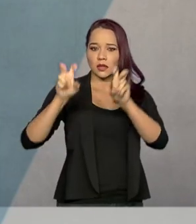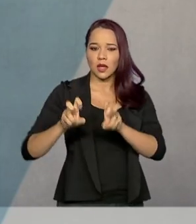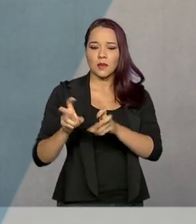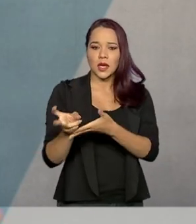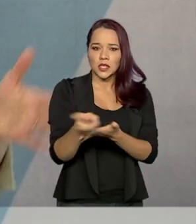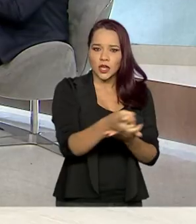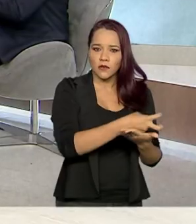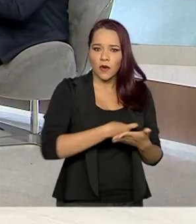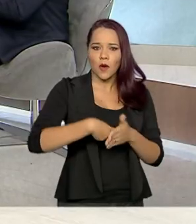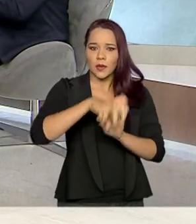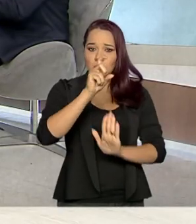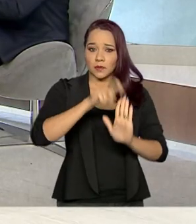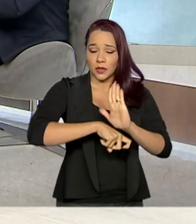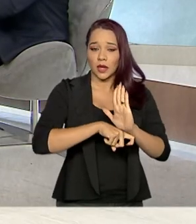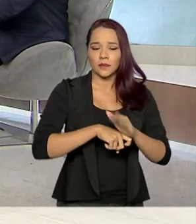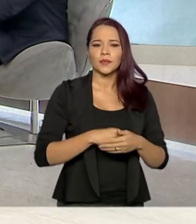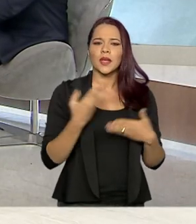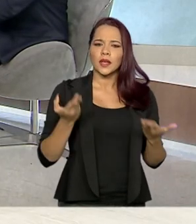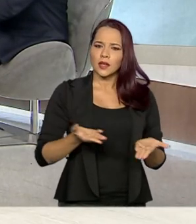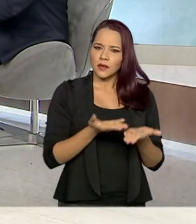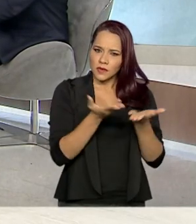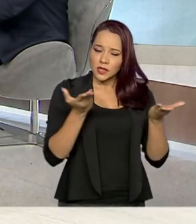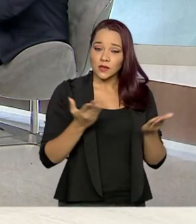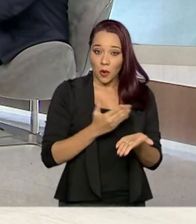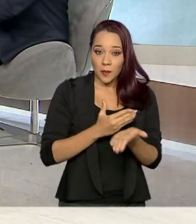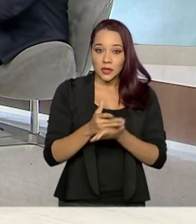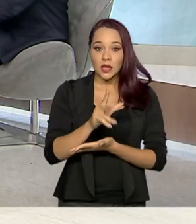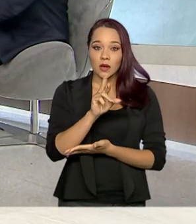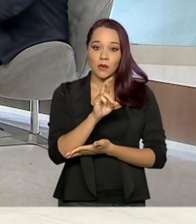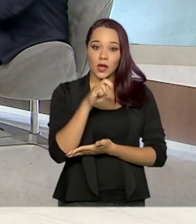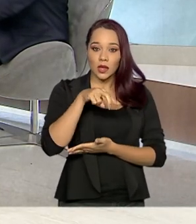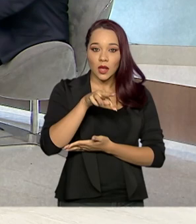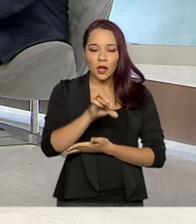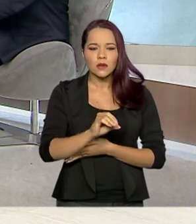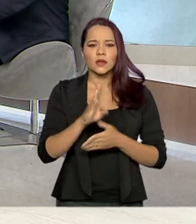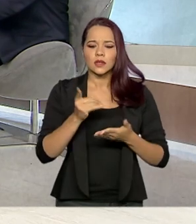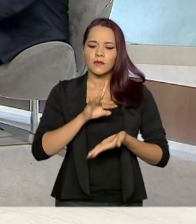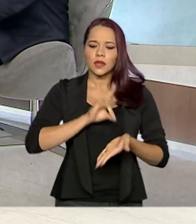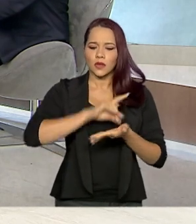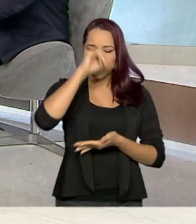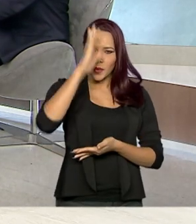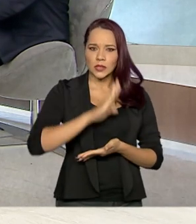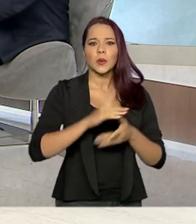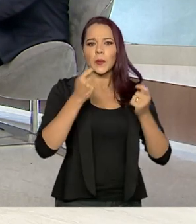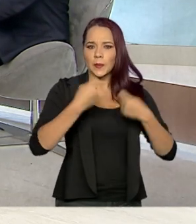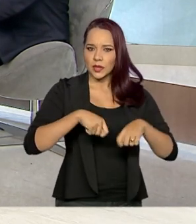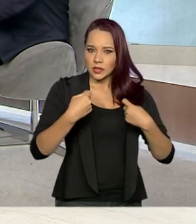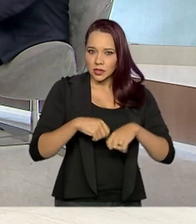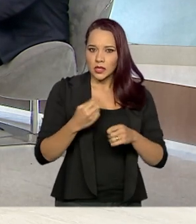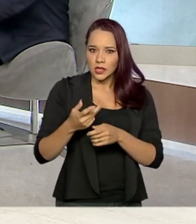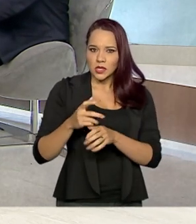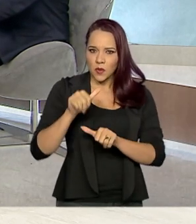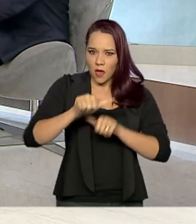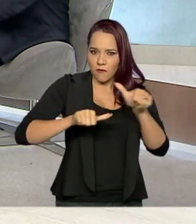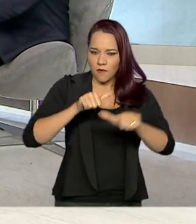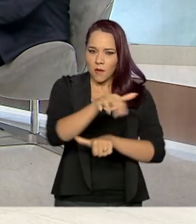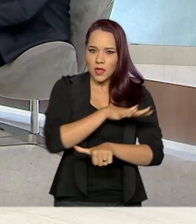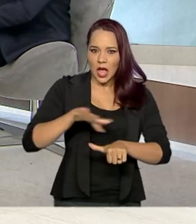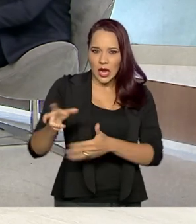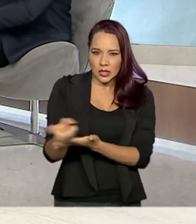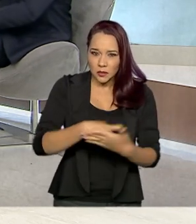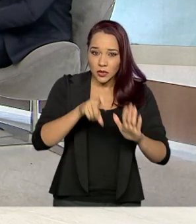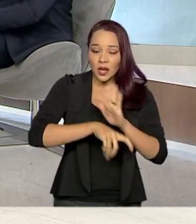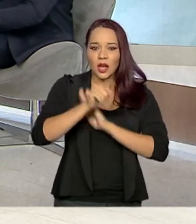tributos. E a gente queria ouvir de vocês, vou começar com o Renato, se realmente o Brasil precisa mesmo de uma reforma tributária. É